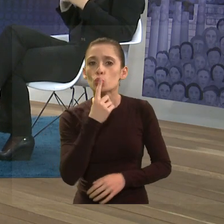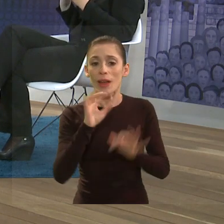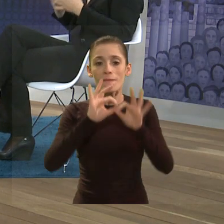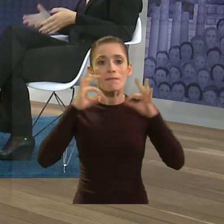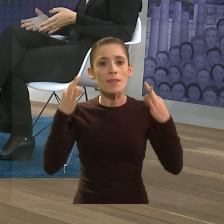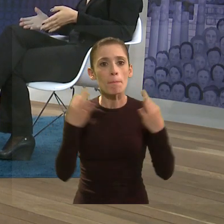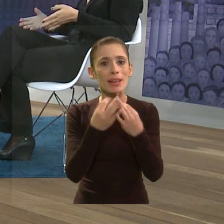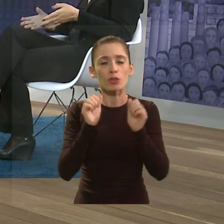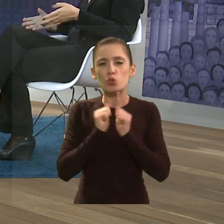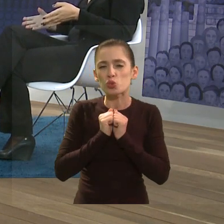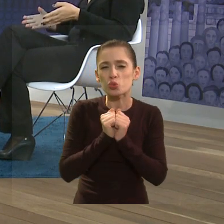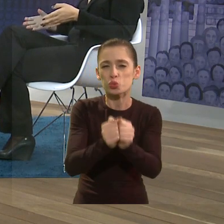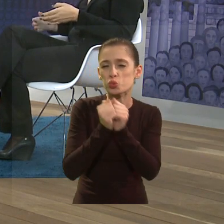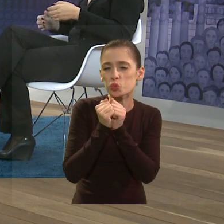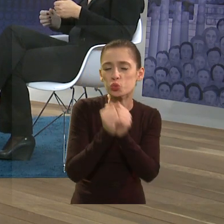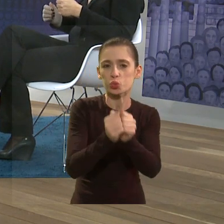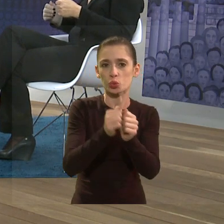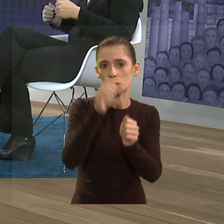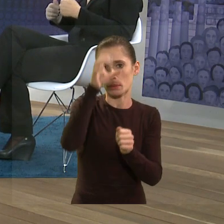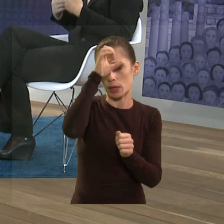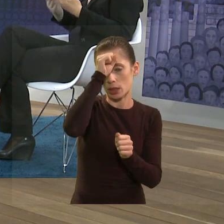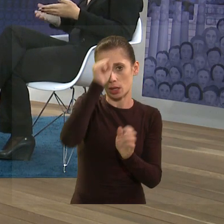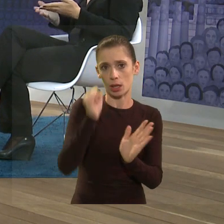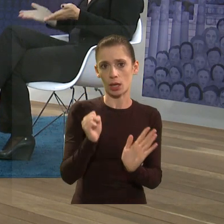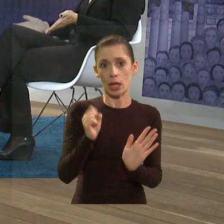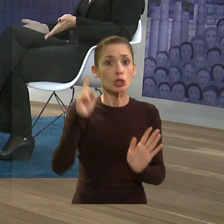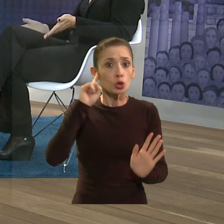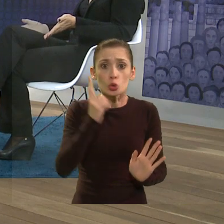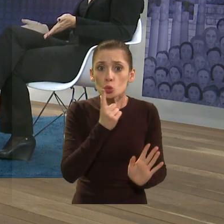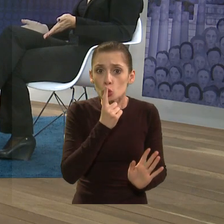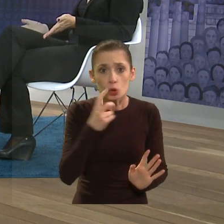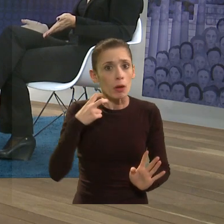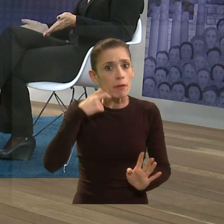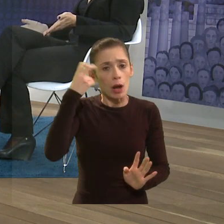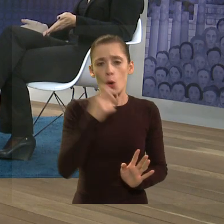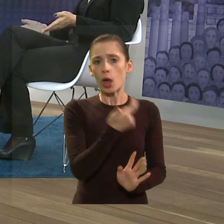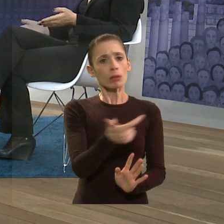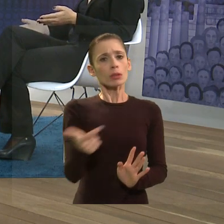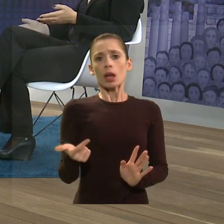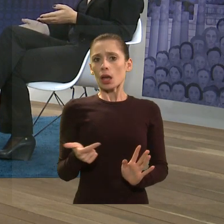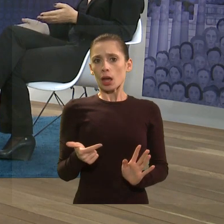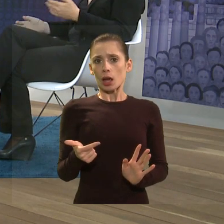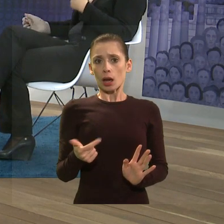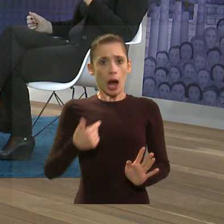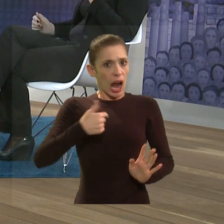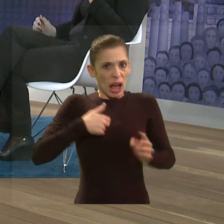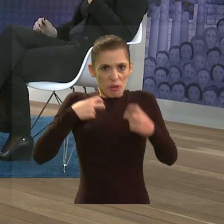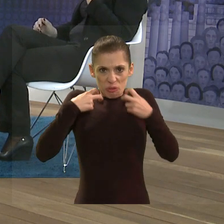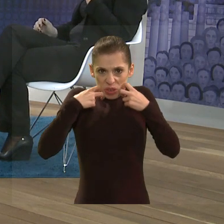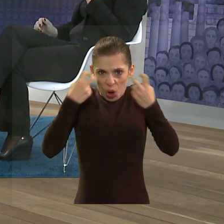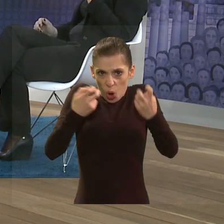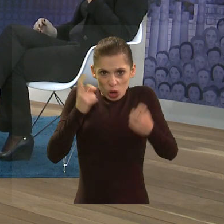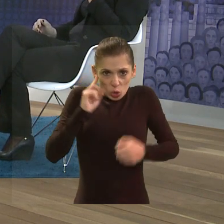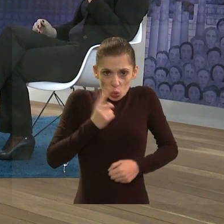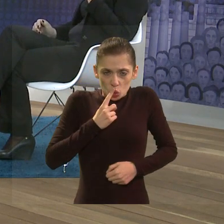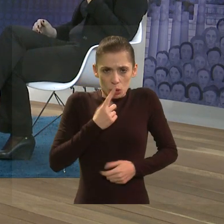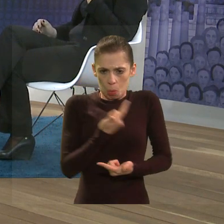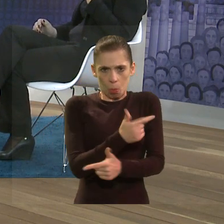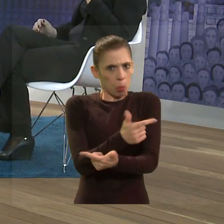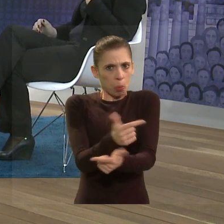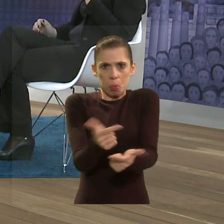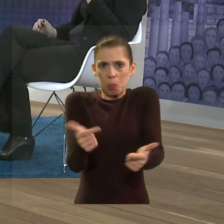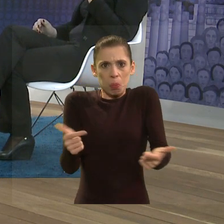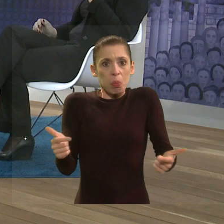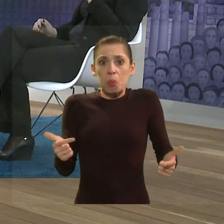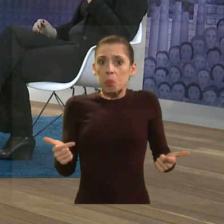abraçar junto ser surdo não é vergonha eu não tenho vergonha de ser